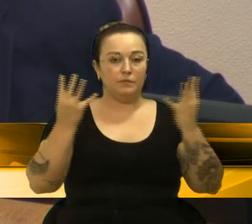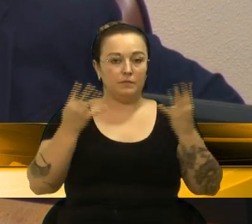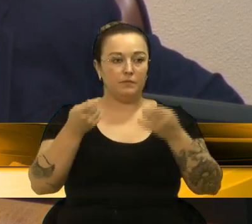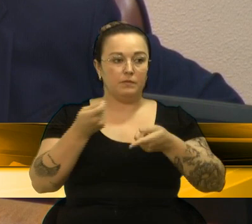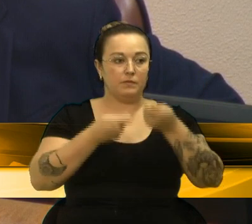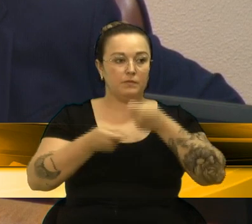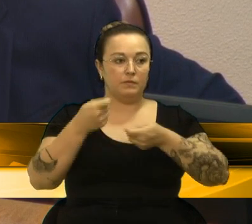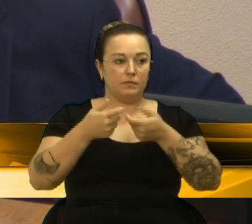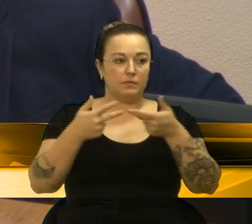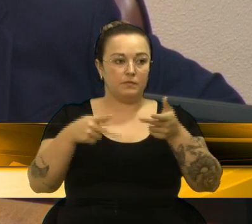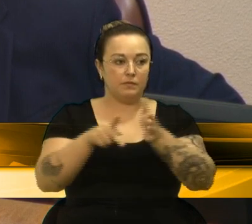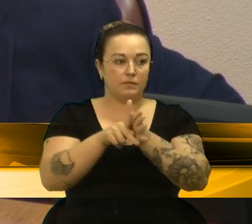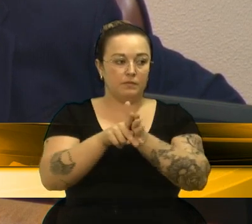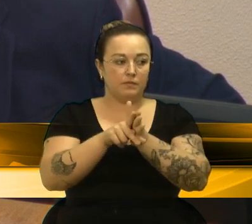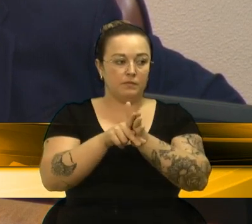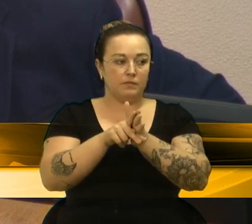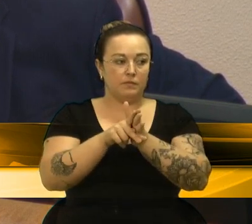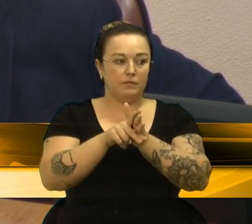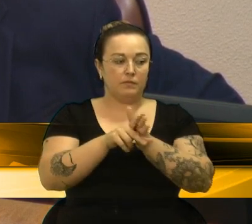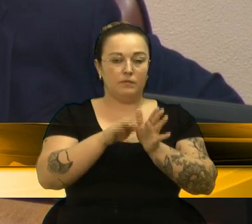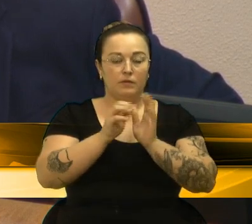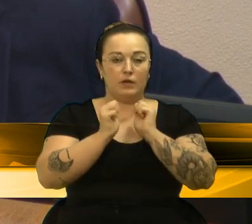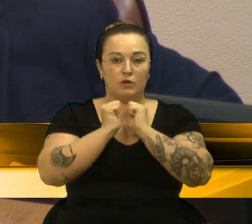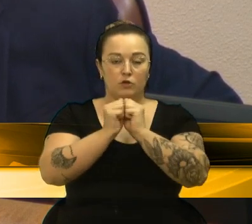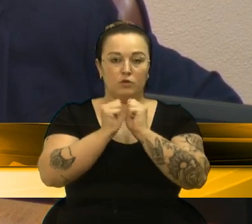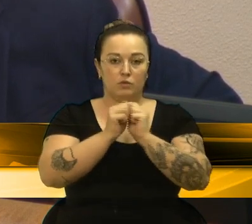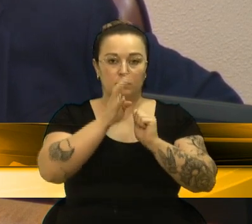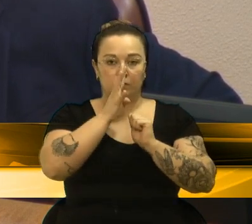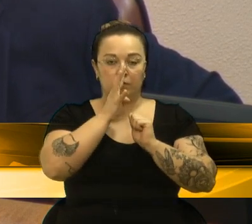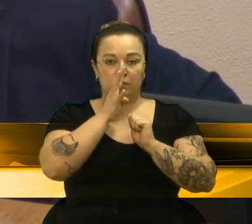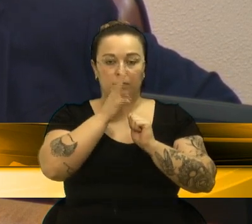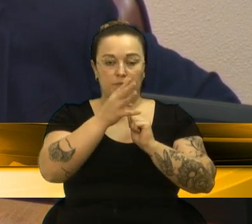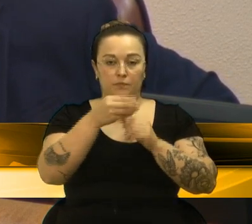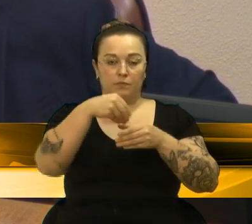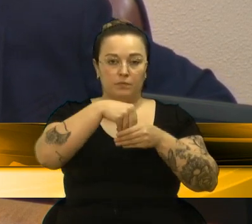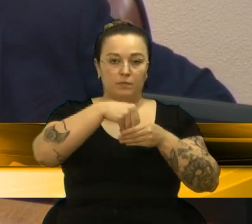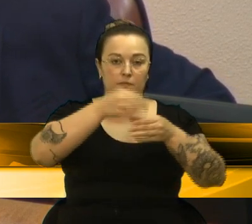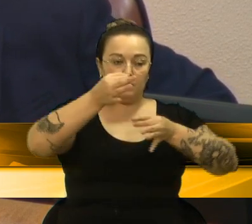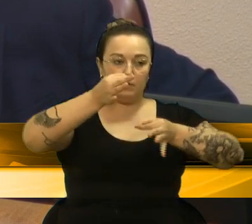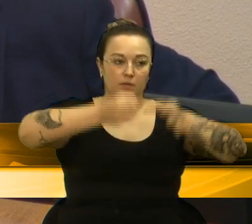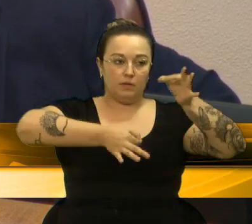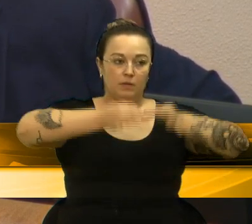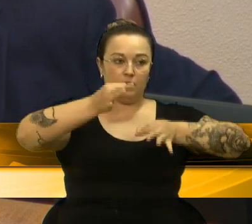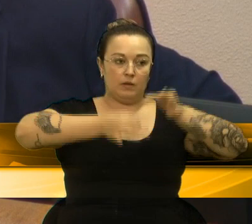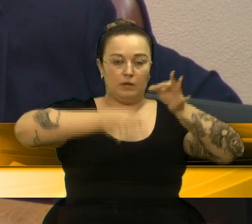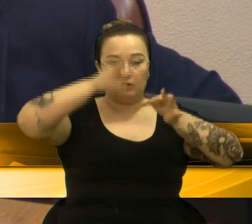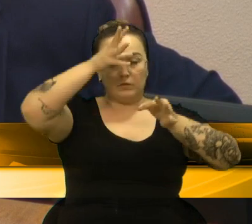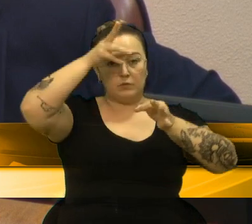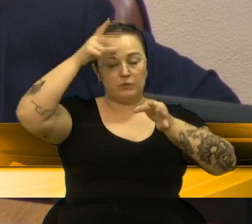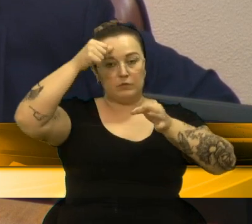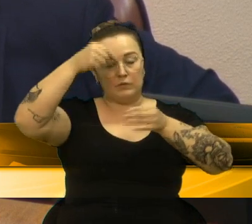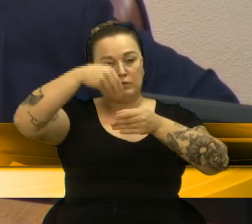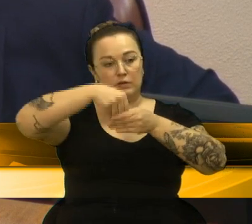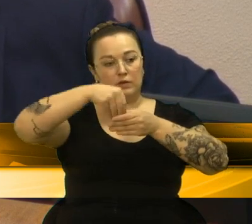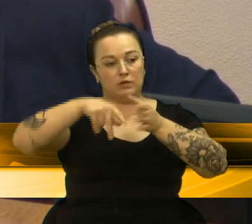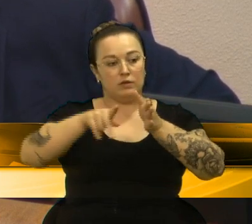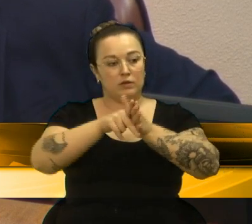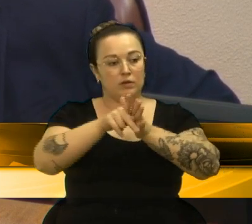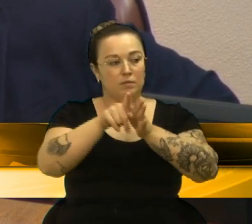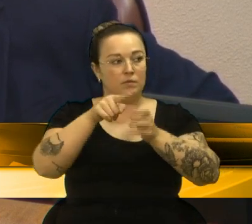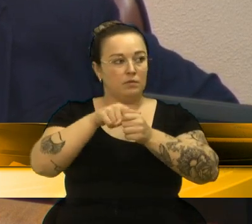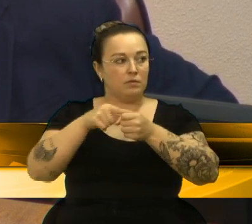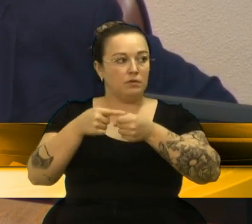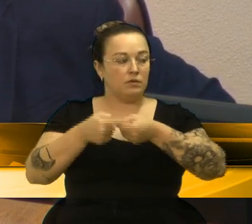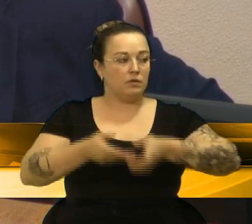da denúncia é natimorto, ou seja, sequer nasceu para o mundo jurídico, pois inadequado morto ainda no útero materno ou, no caso, na origem barra